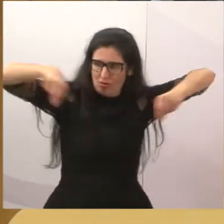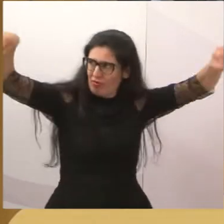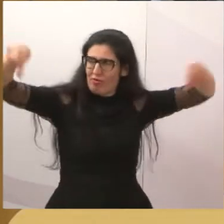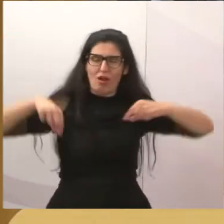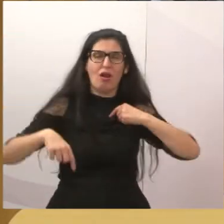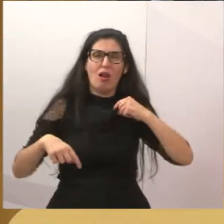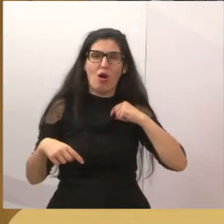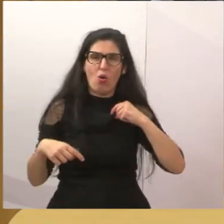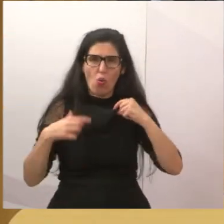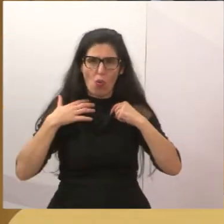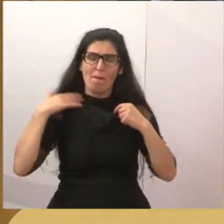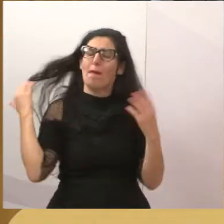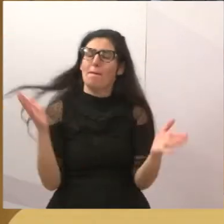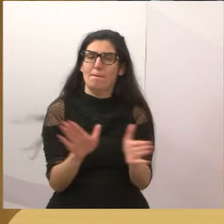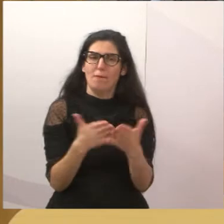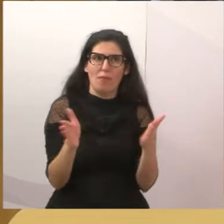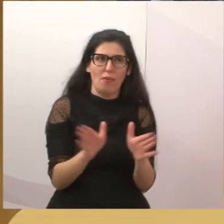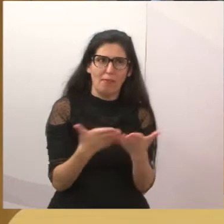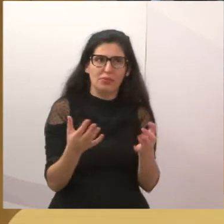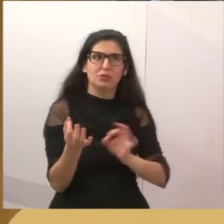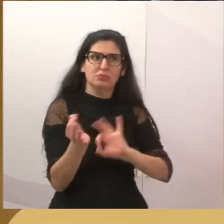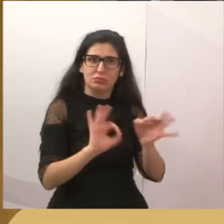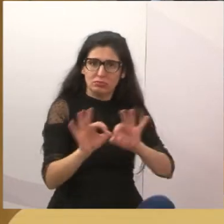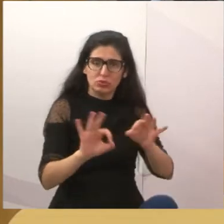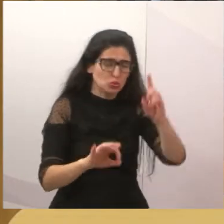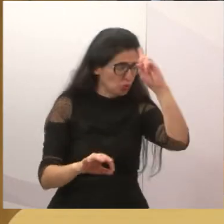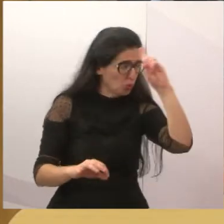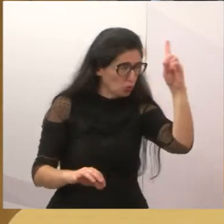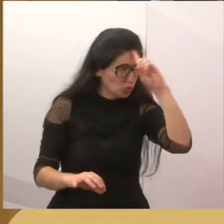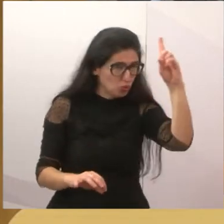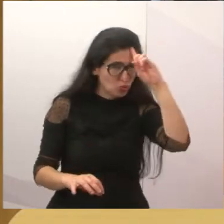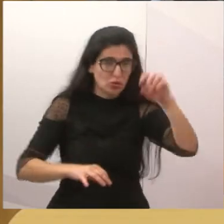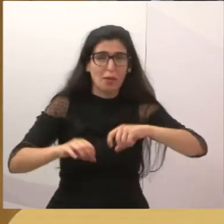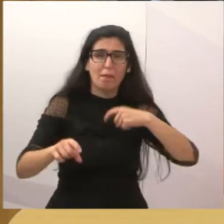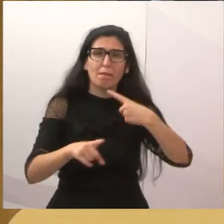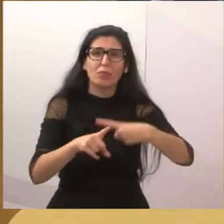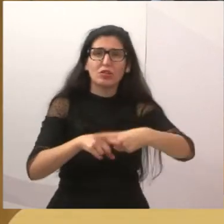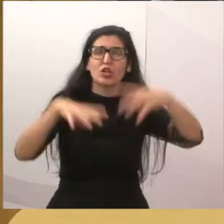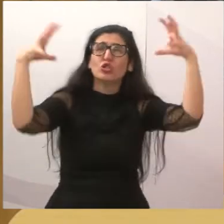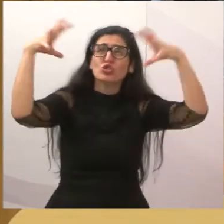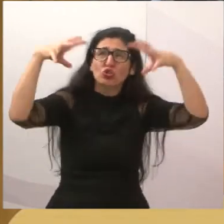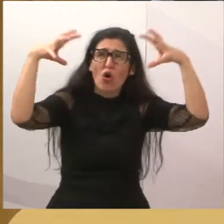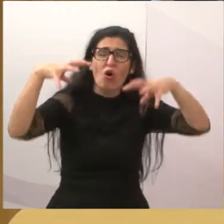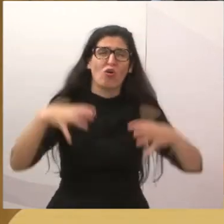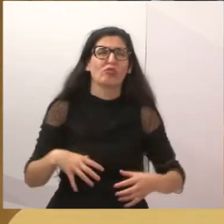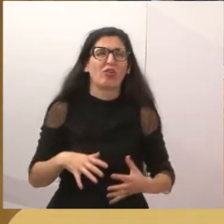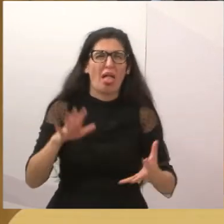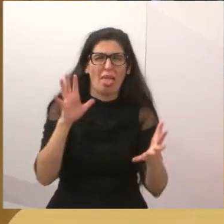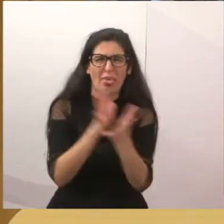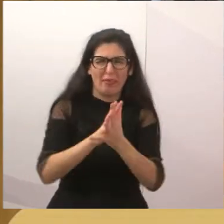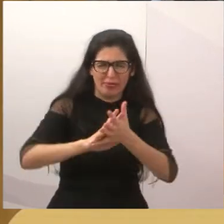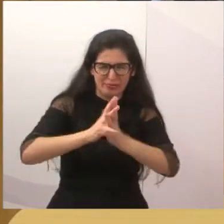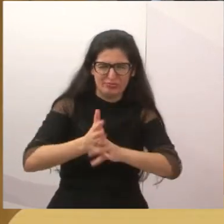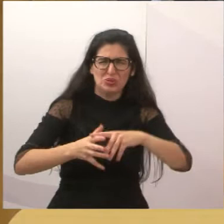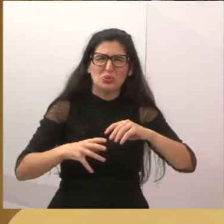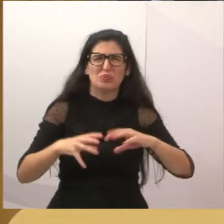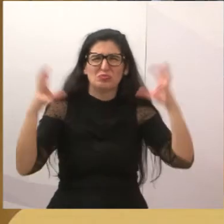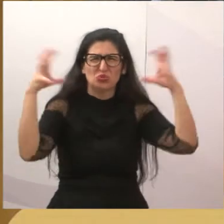faça a manutenção. Isso aí tem que ser feito manutenção todo dia. Porque chove, estraga a roupa, começa a atrair